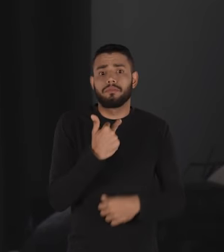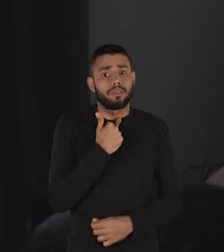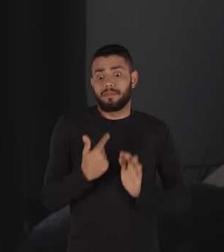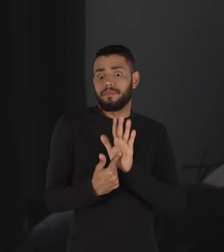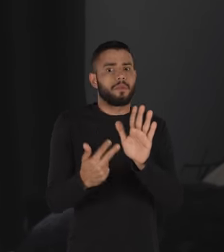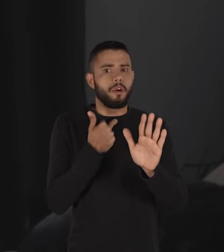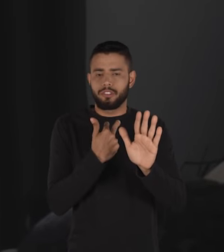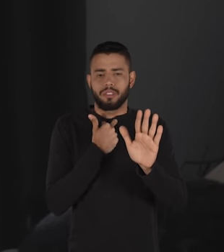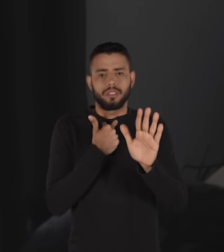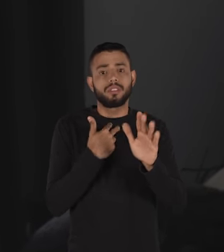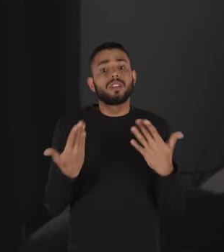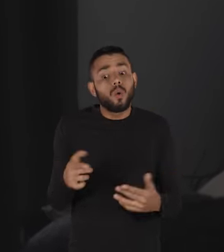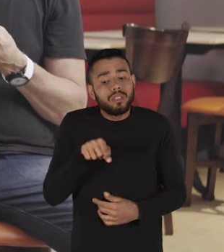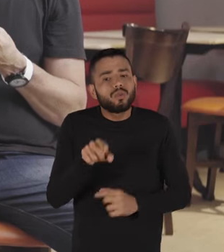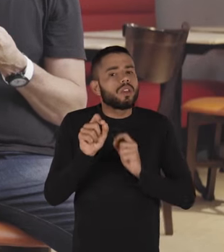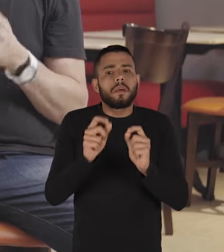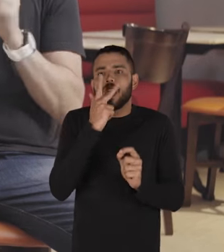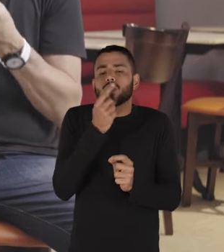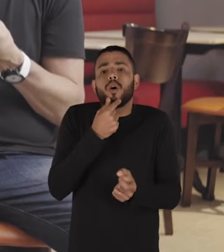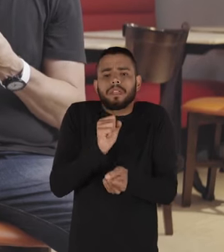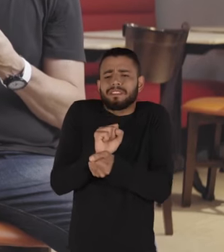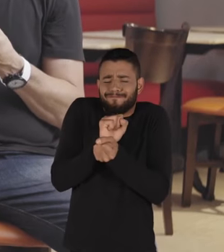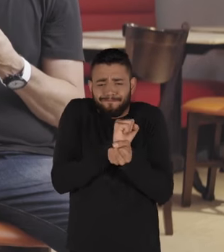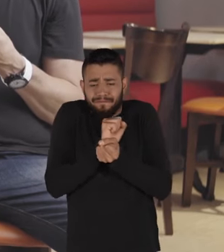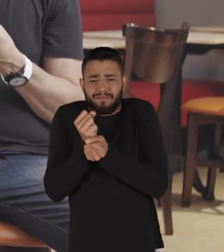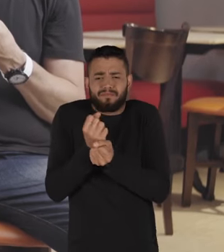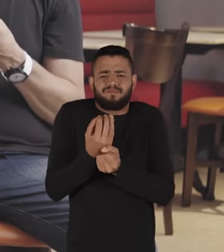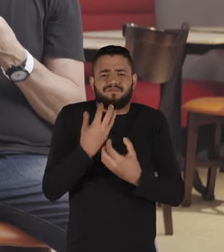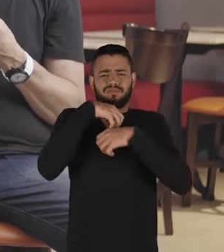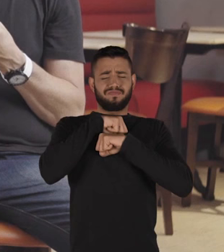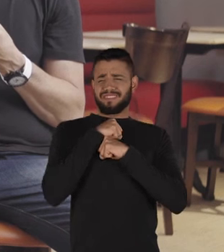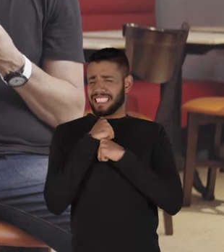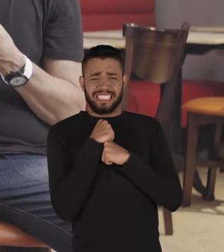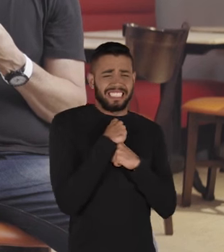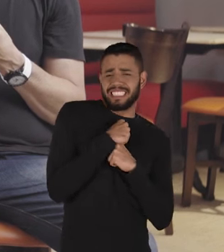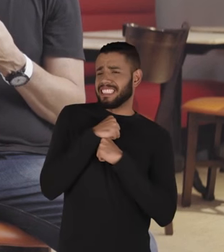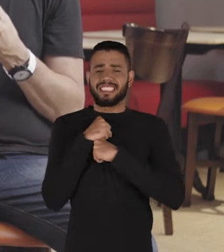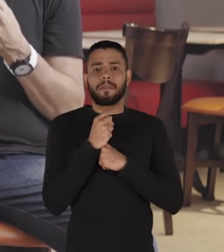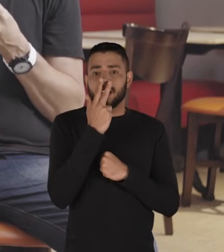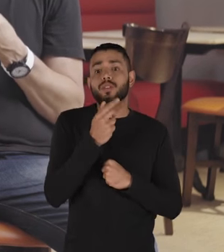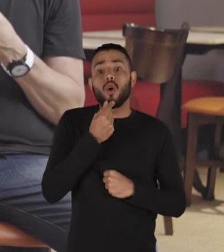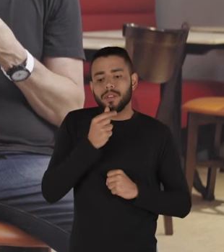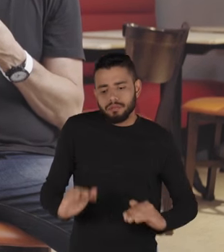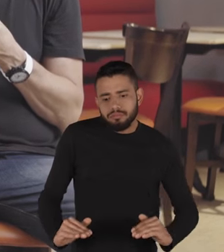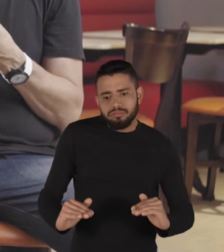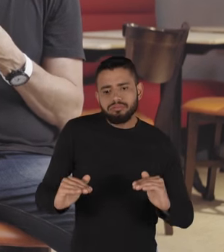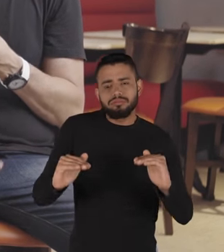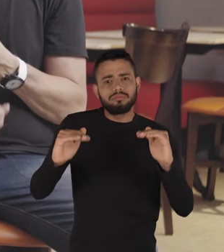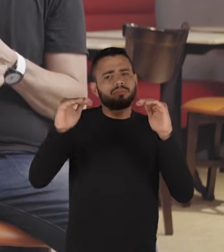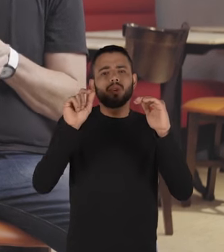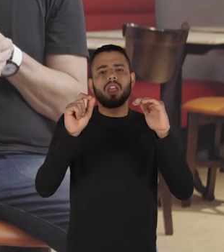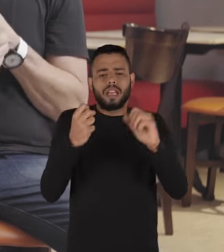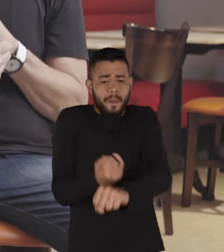não pudesse vir à tona. E isso cria uma camisa de força dentro do universo masculino. É como se os homens crescessem muitas